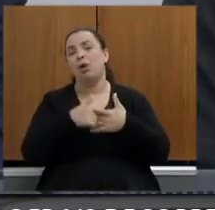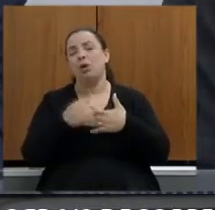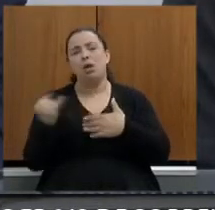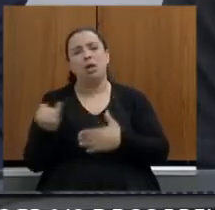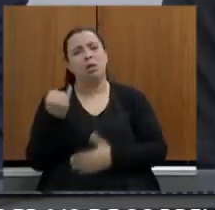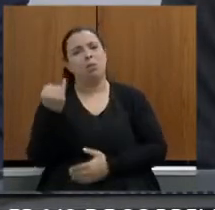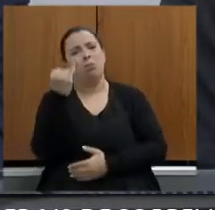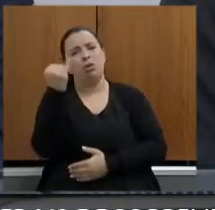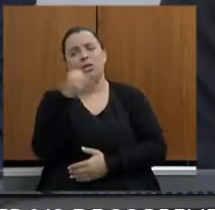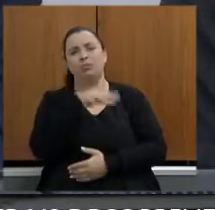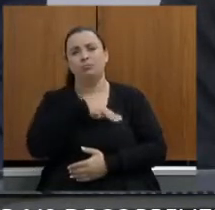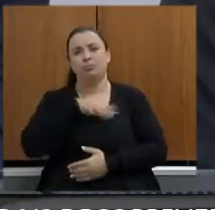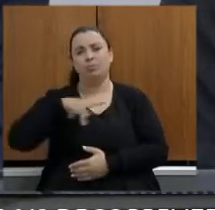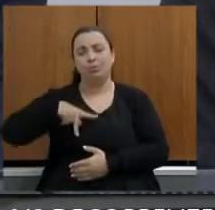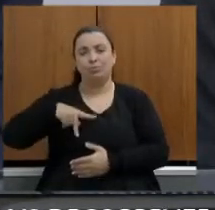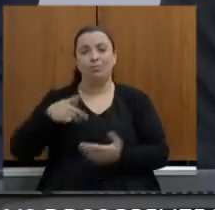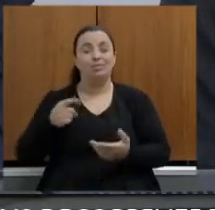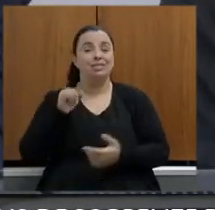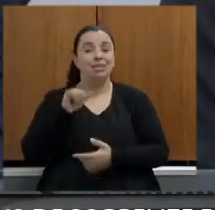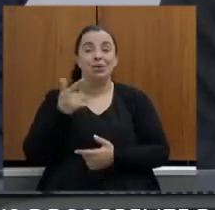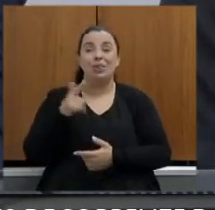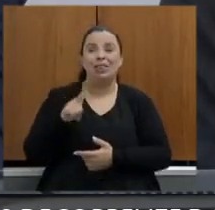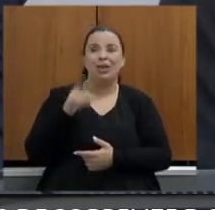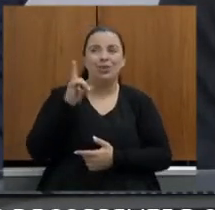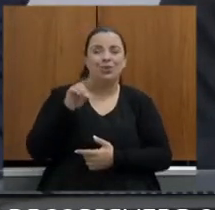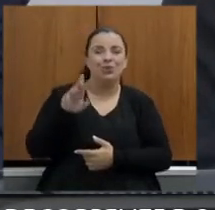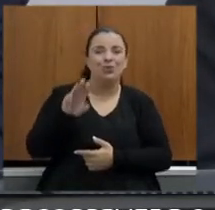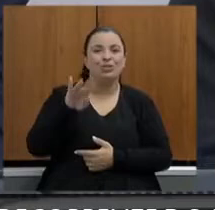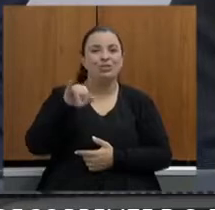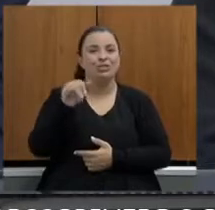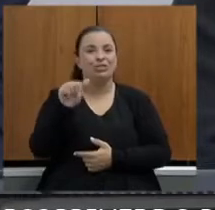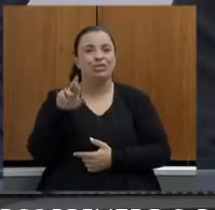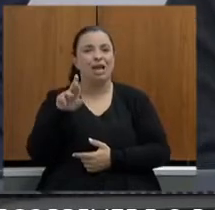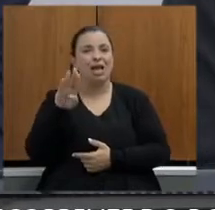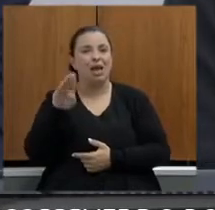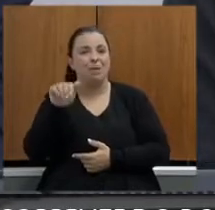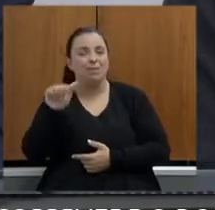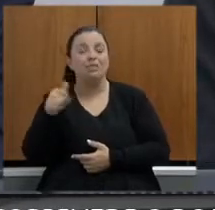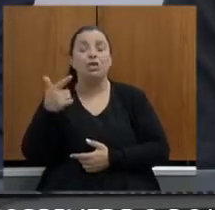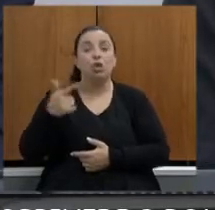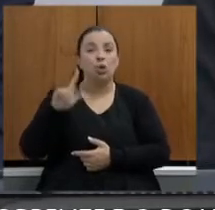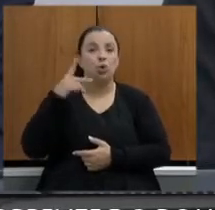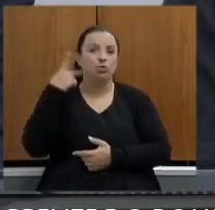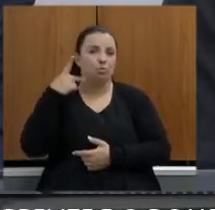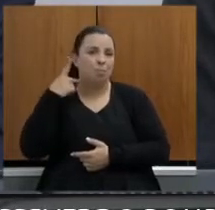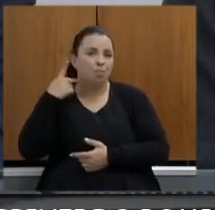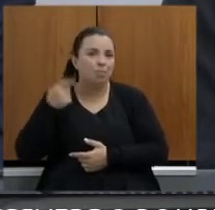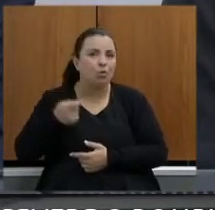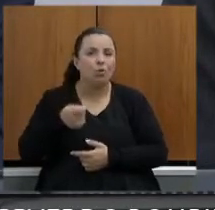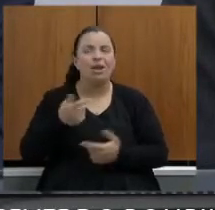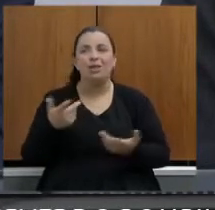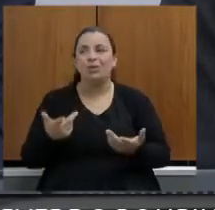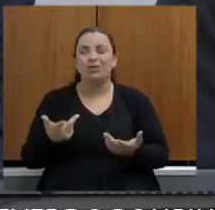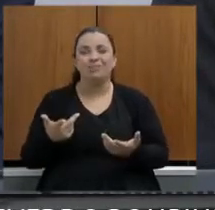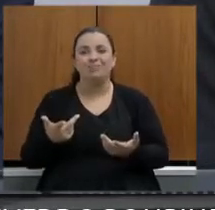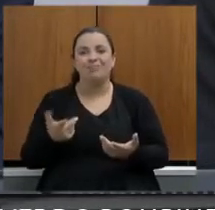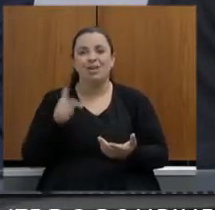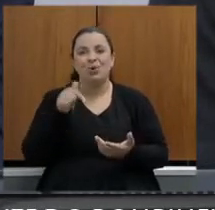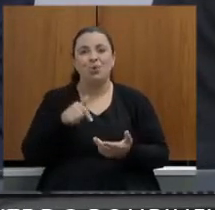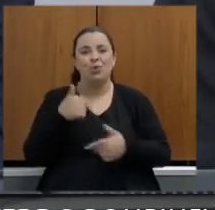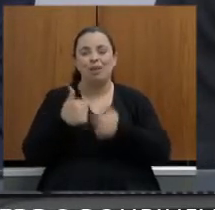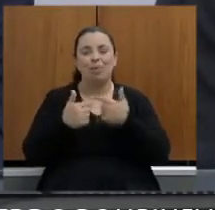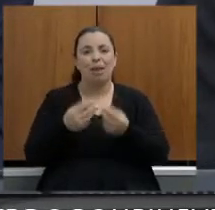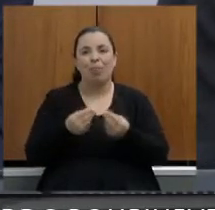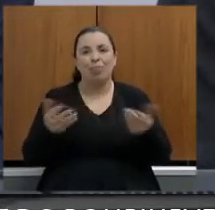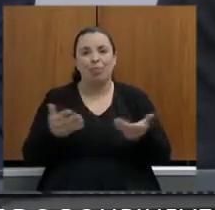o Ministério Público sem o doutor de Arvas os demais procuradores isso não teria sido possível então eu novamente que eu não